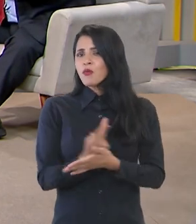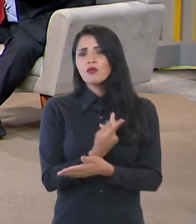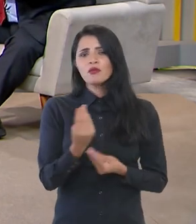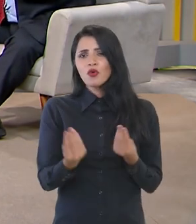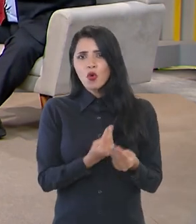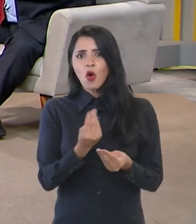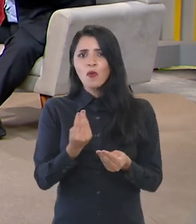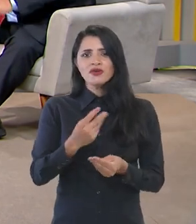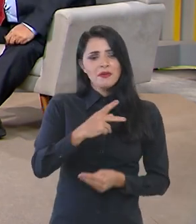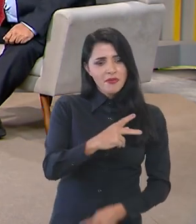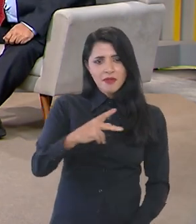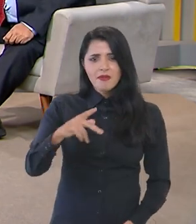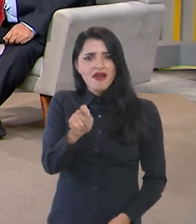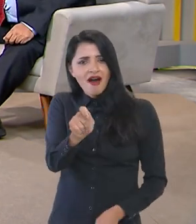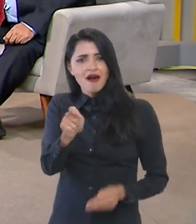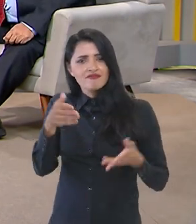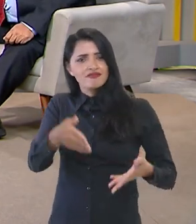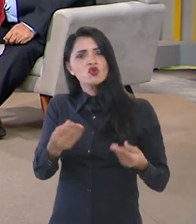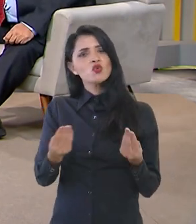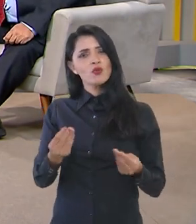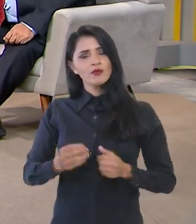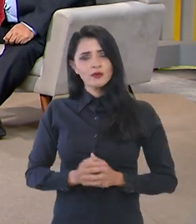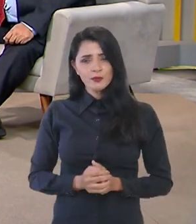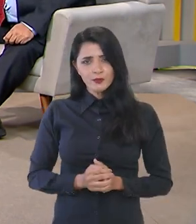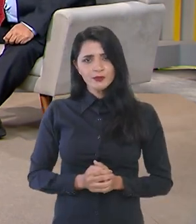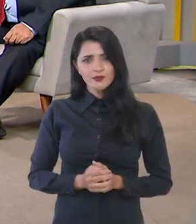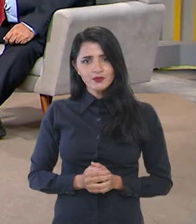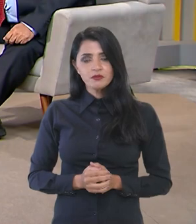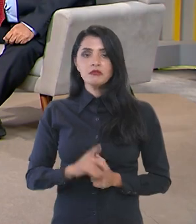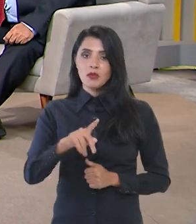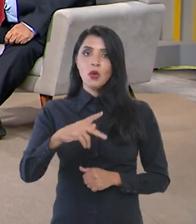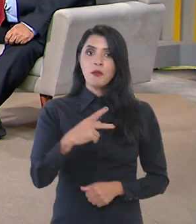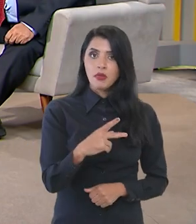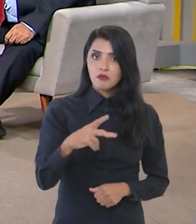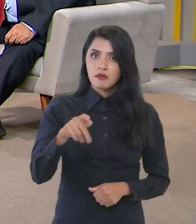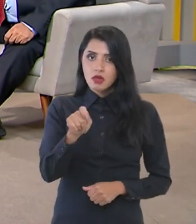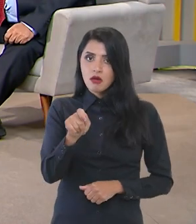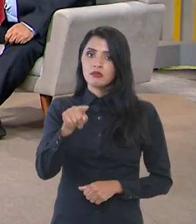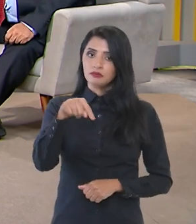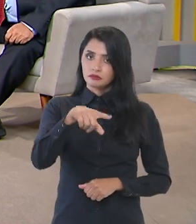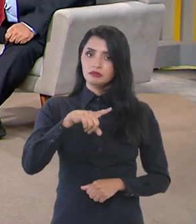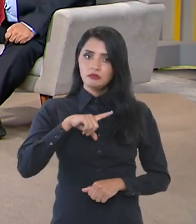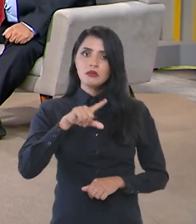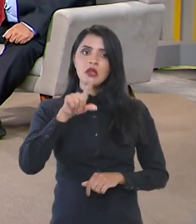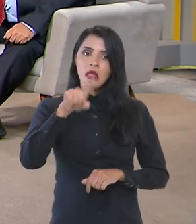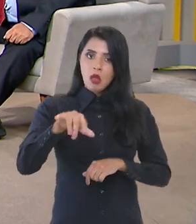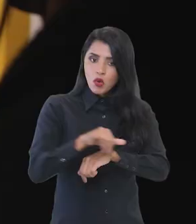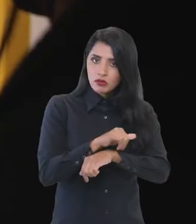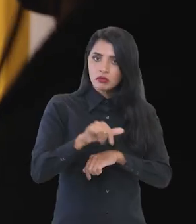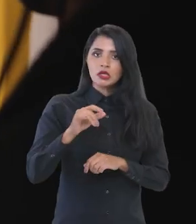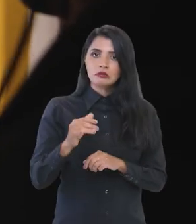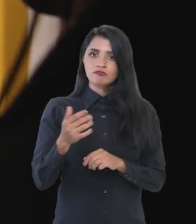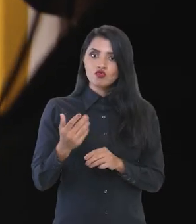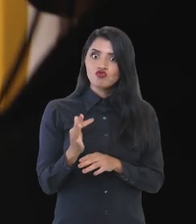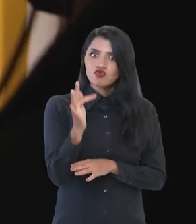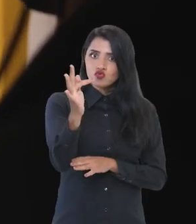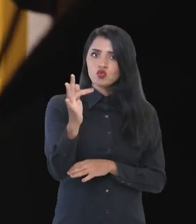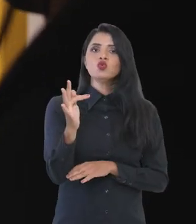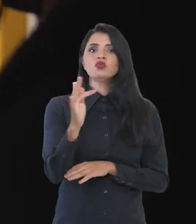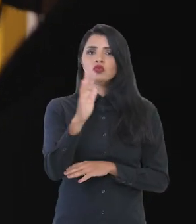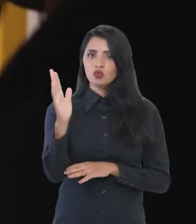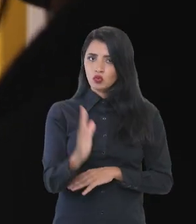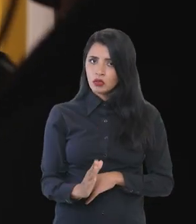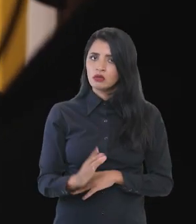acontecer esse PPA participativo? Bom, o Plano Plurianual é uma peça que desenha o futuro do país,